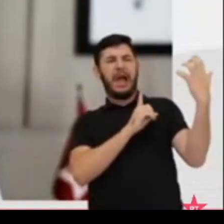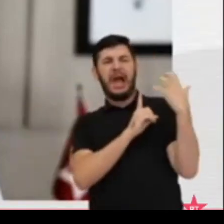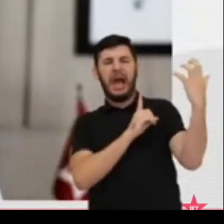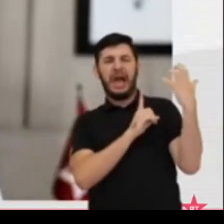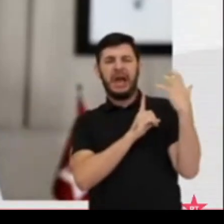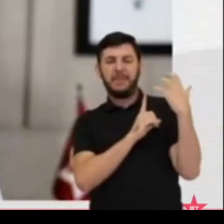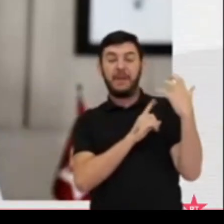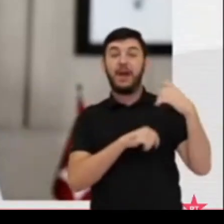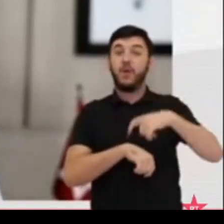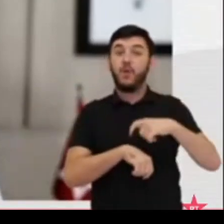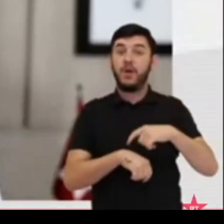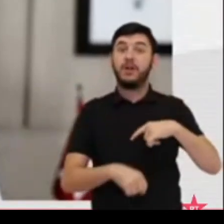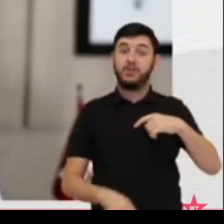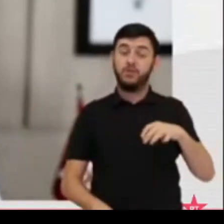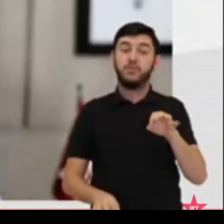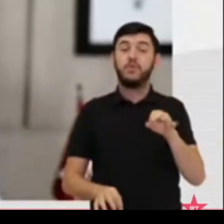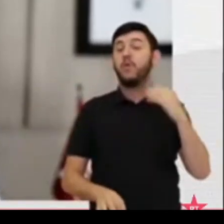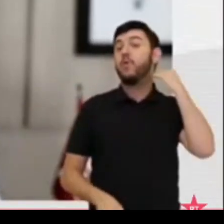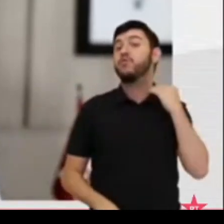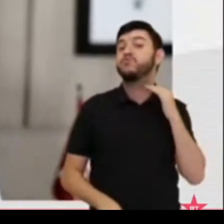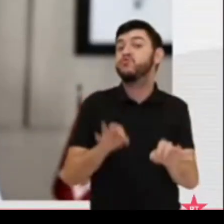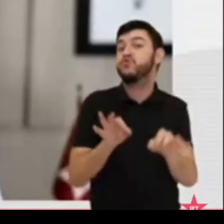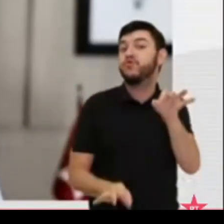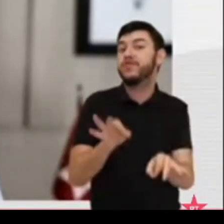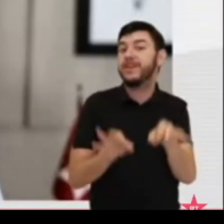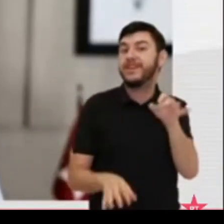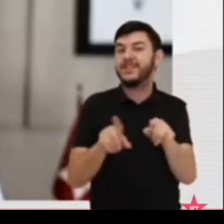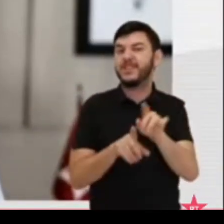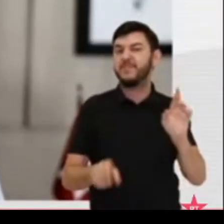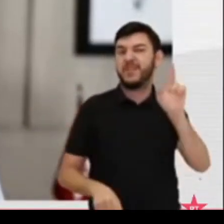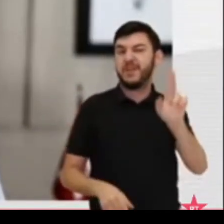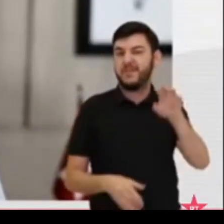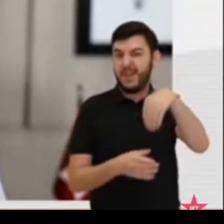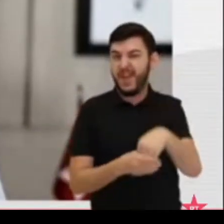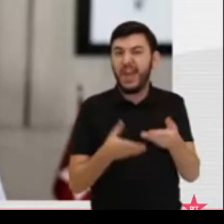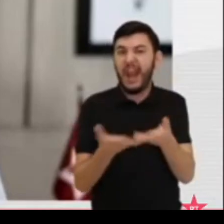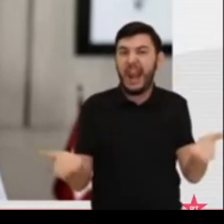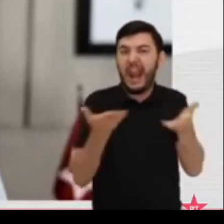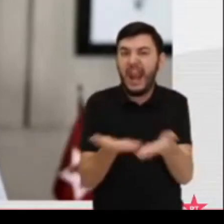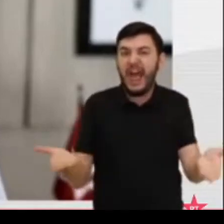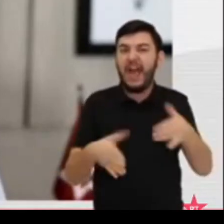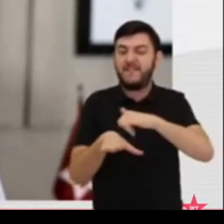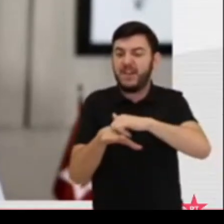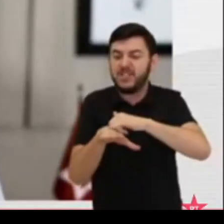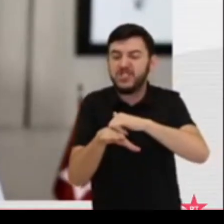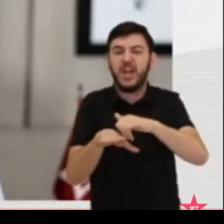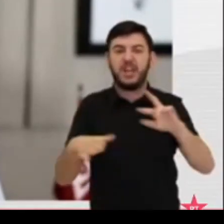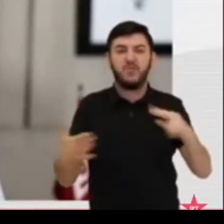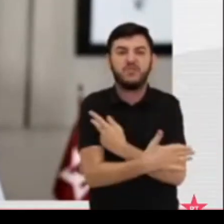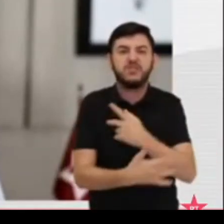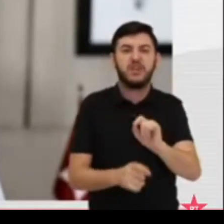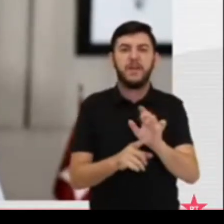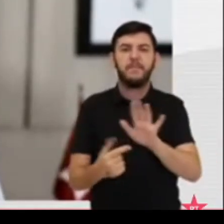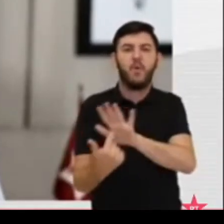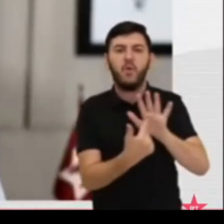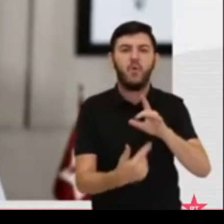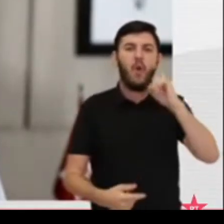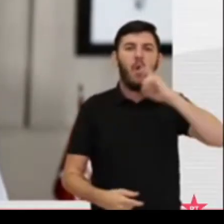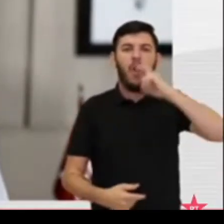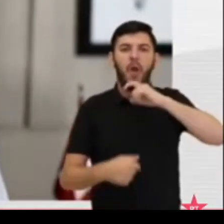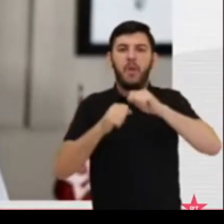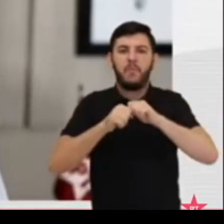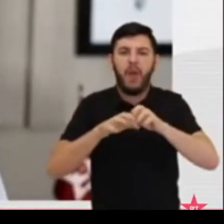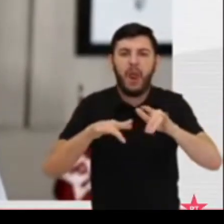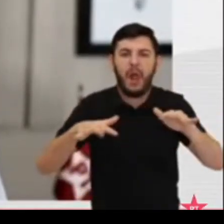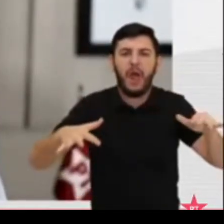Lava Jato ainda não haviam sido escancarados para todo o território nacional. A outra